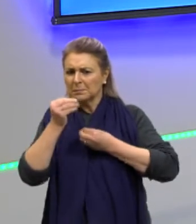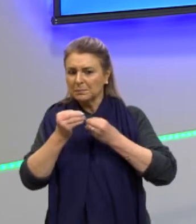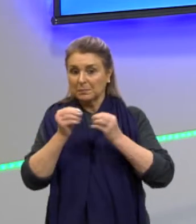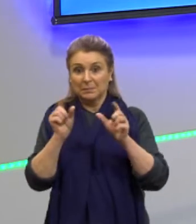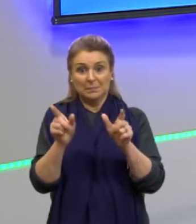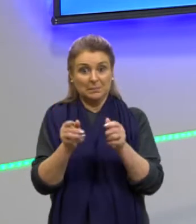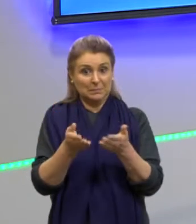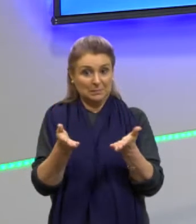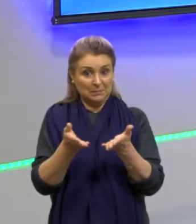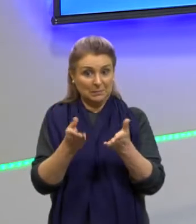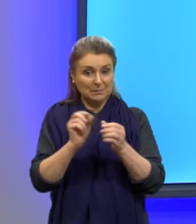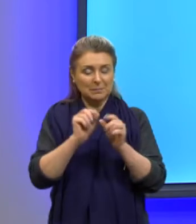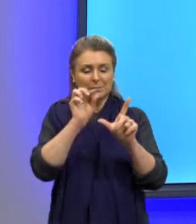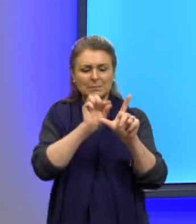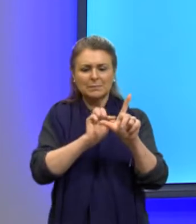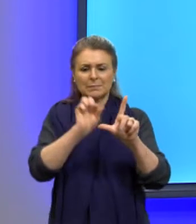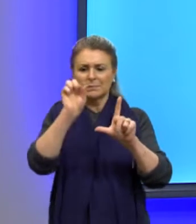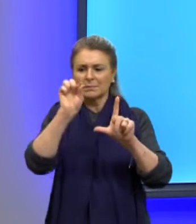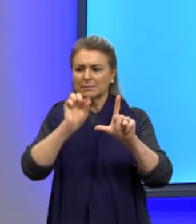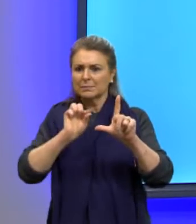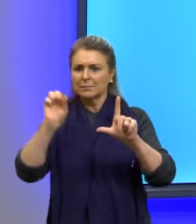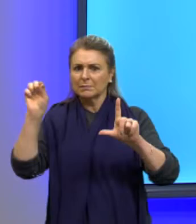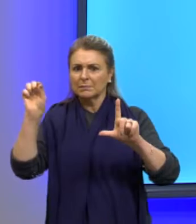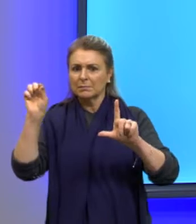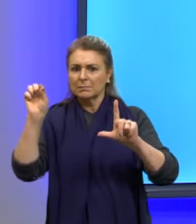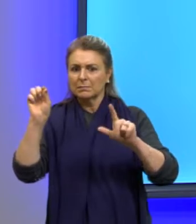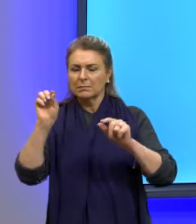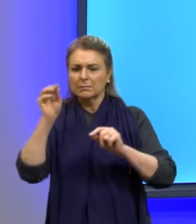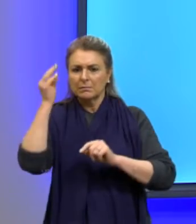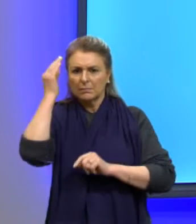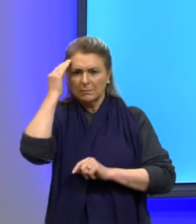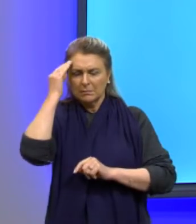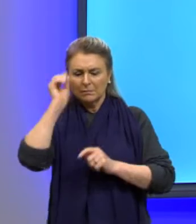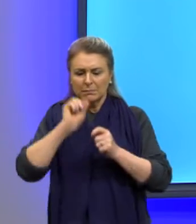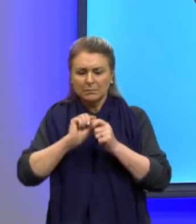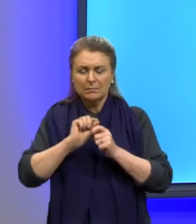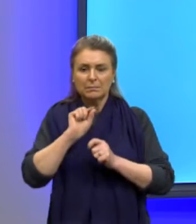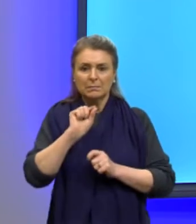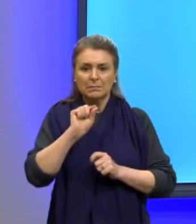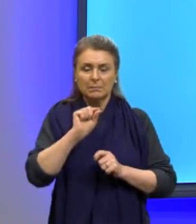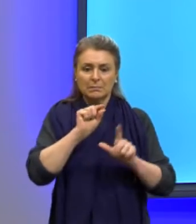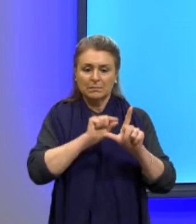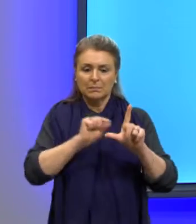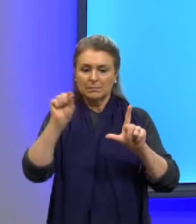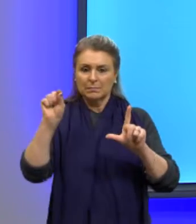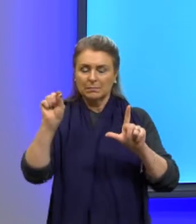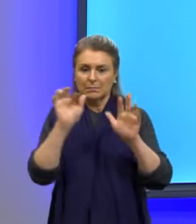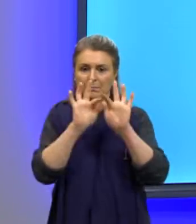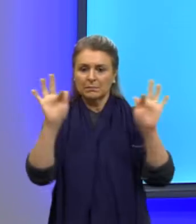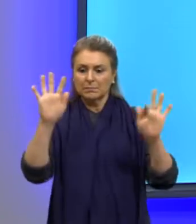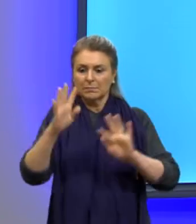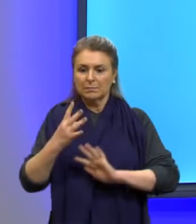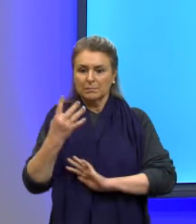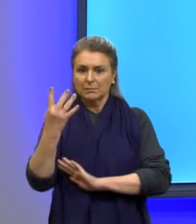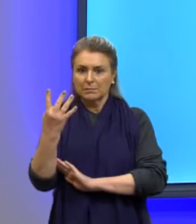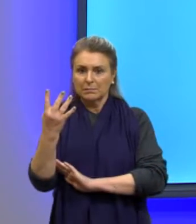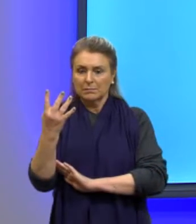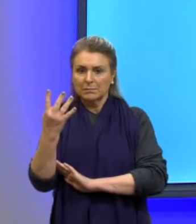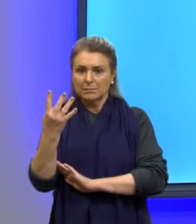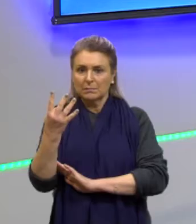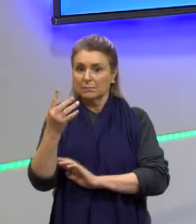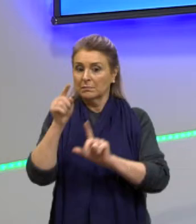gráfico. Traçar o gráfico, eu preciso saber o quê? Que esse gráfico de uma função quadrática, ele é uma